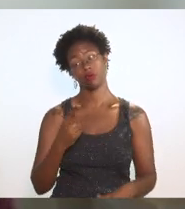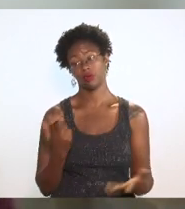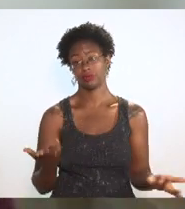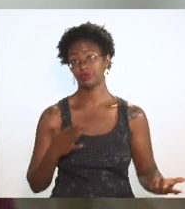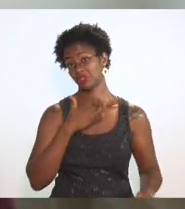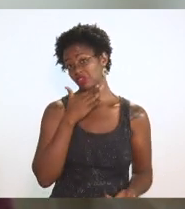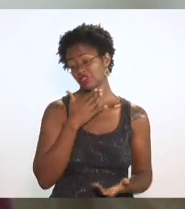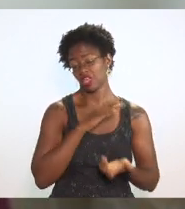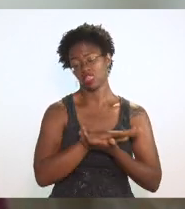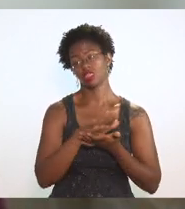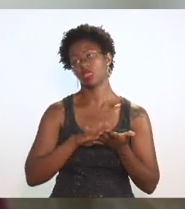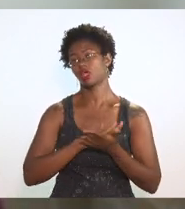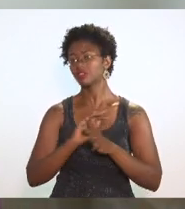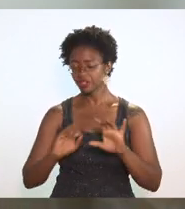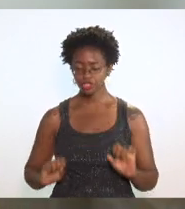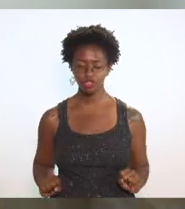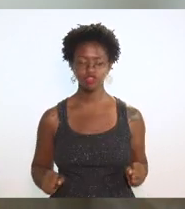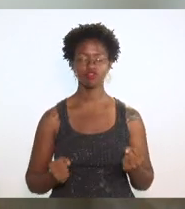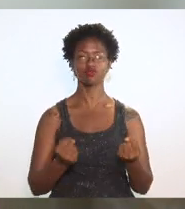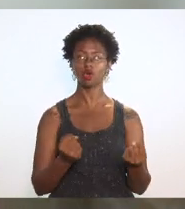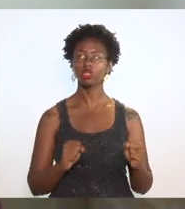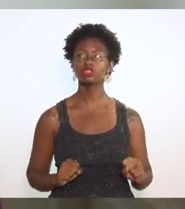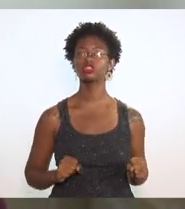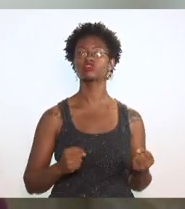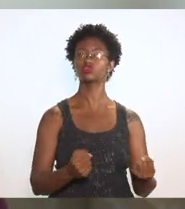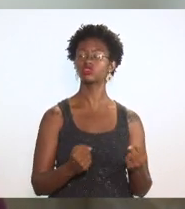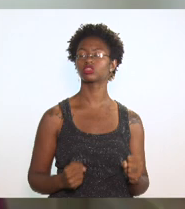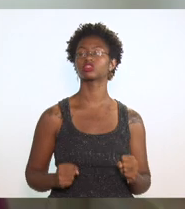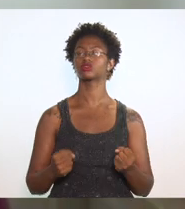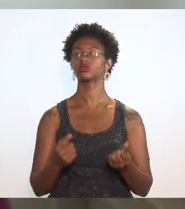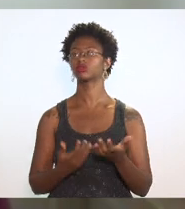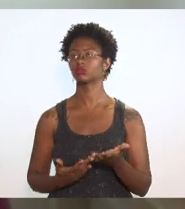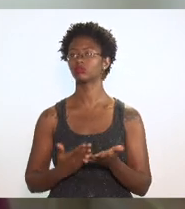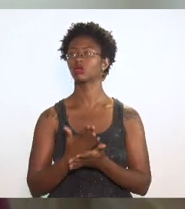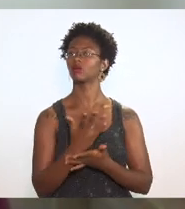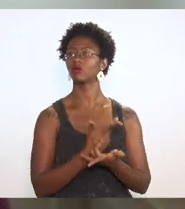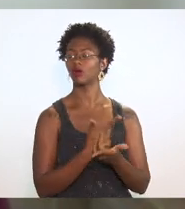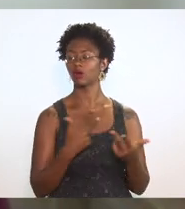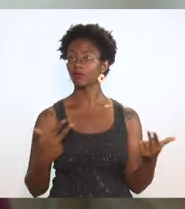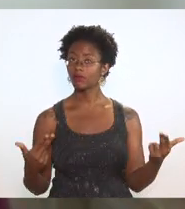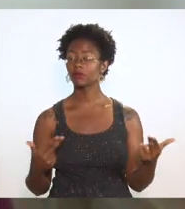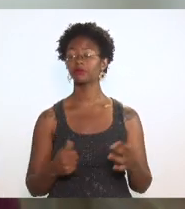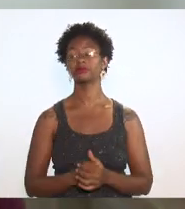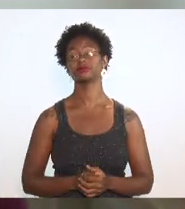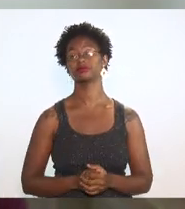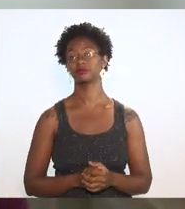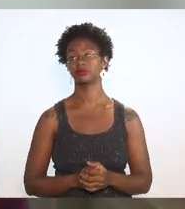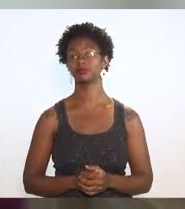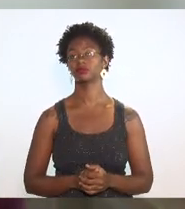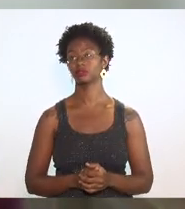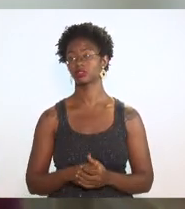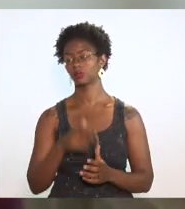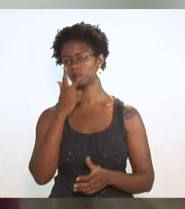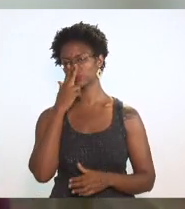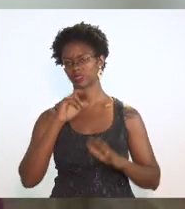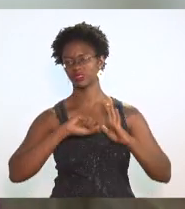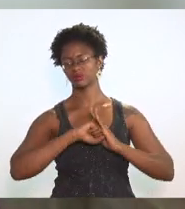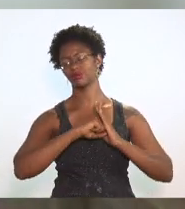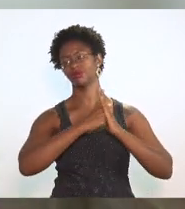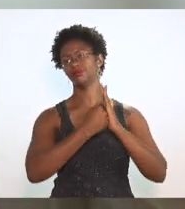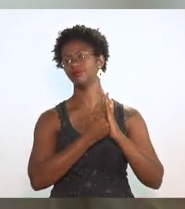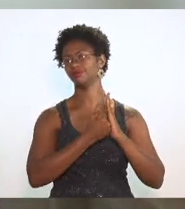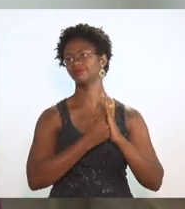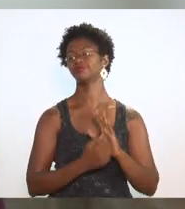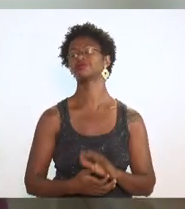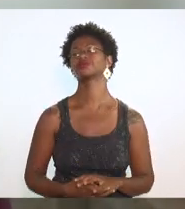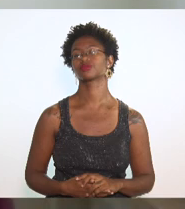praia é fazer um esforço imenso aprovar alguma coisa que vai ser bloqueada ou no regime